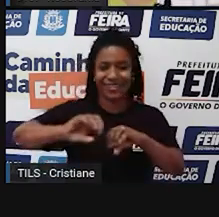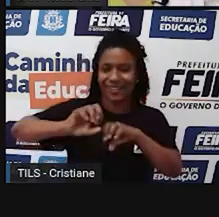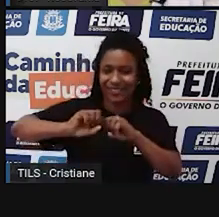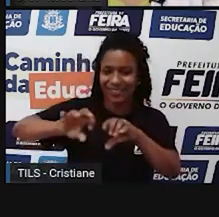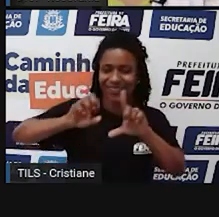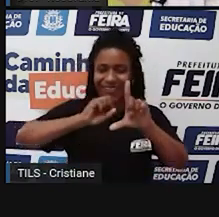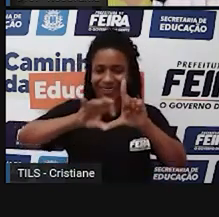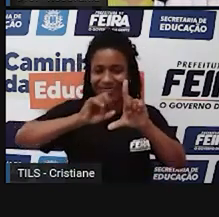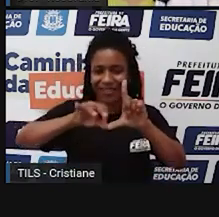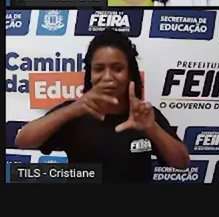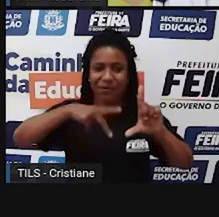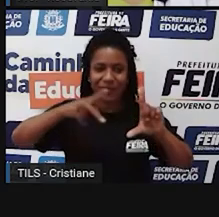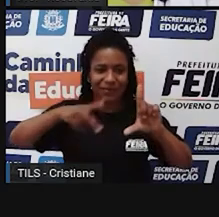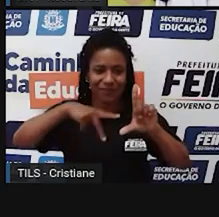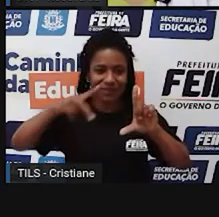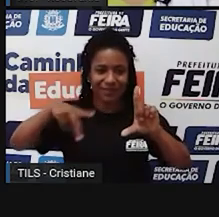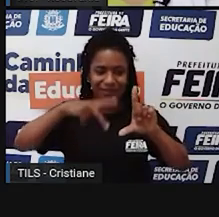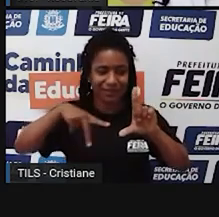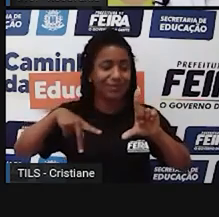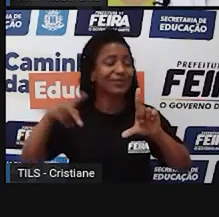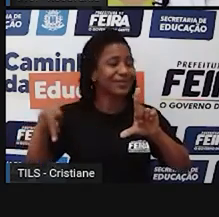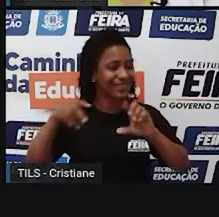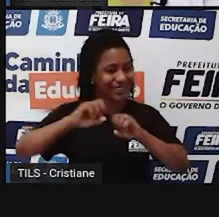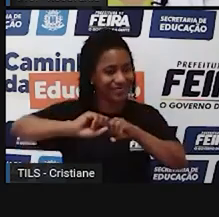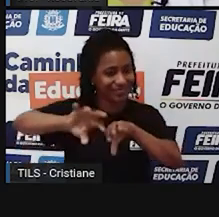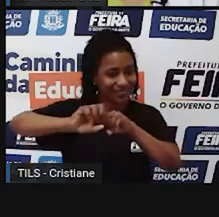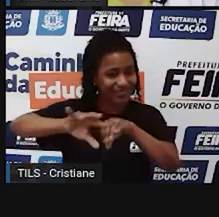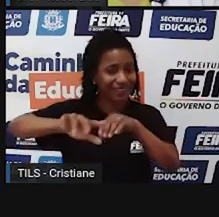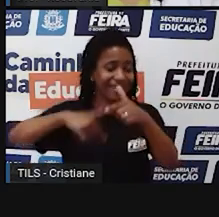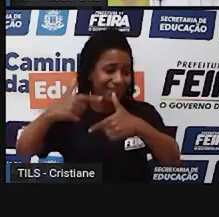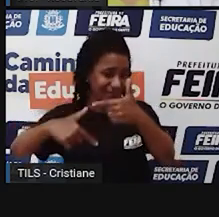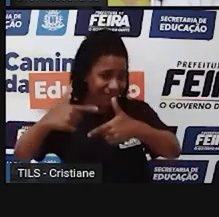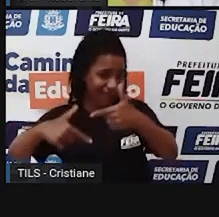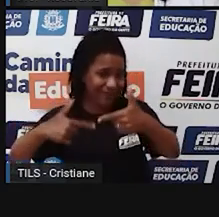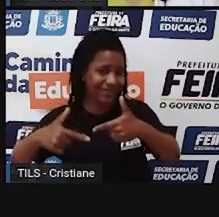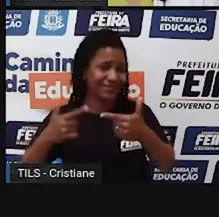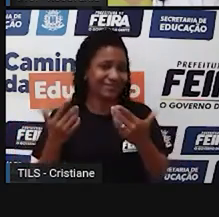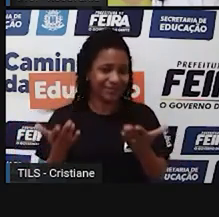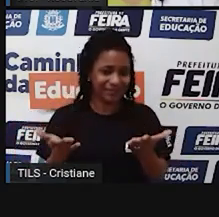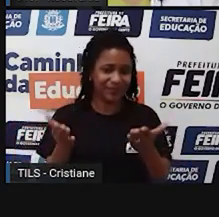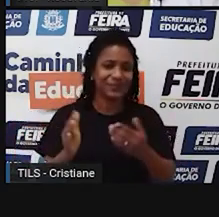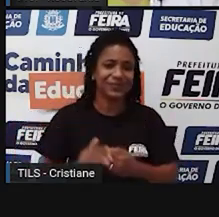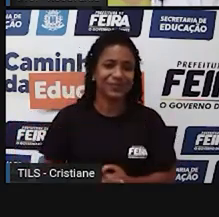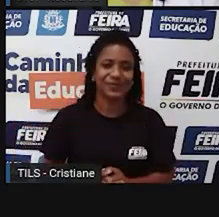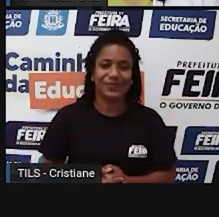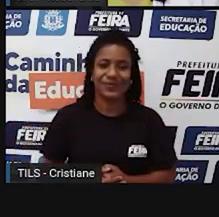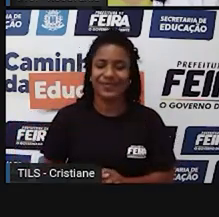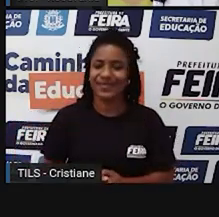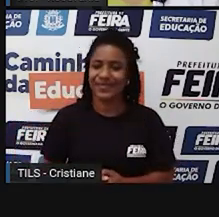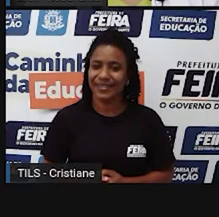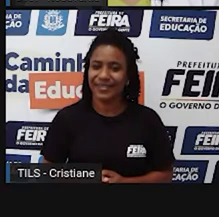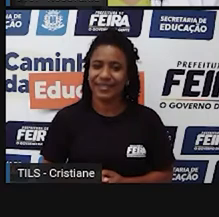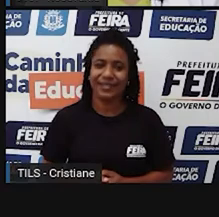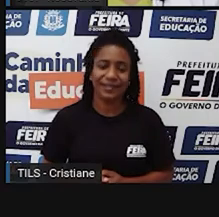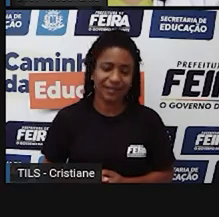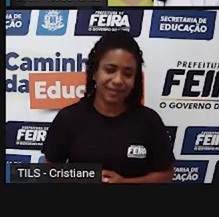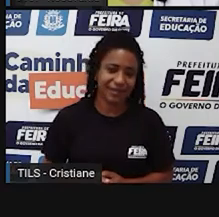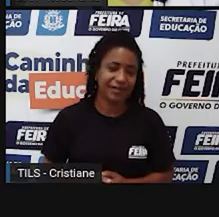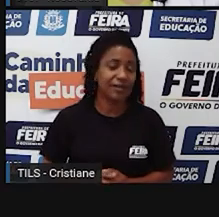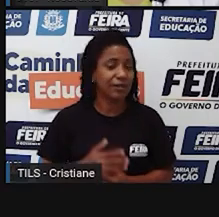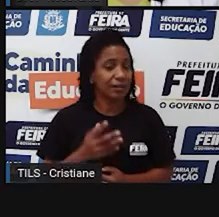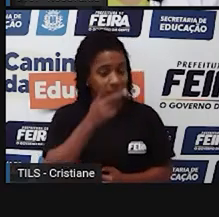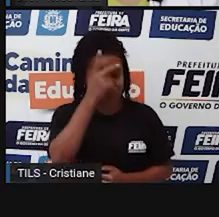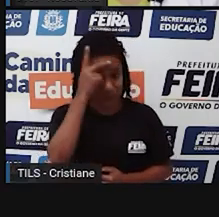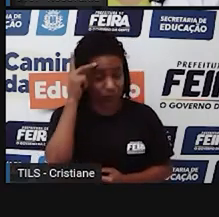aulas. O professor está envolto aí no setor de serviços. E existe uma grande gama de pessoas que falam